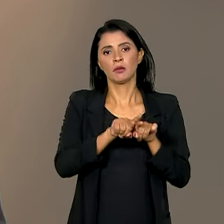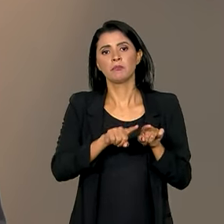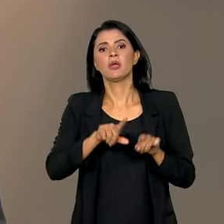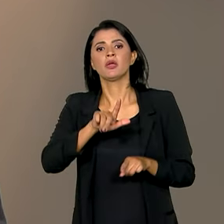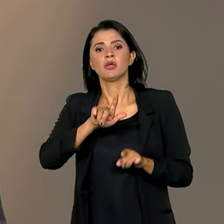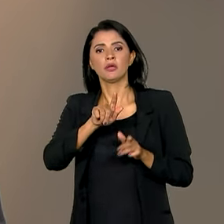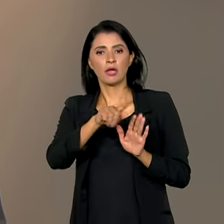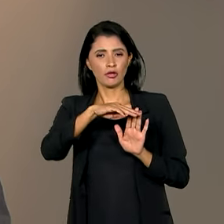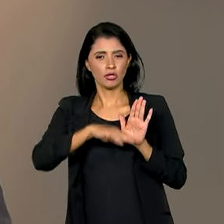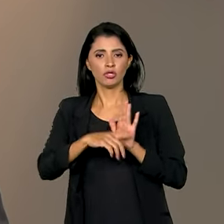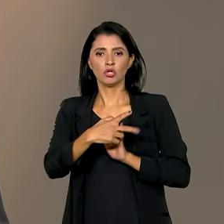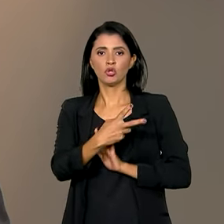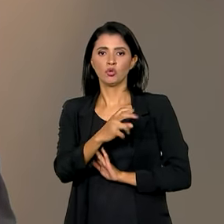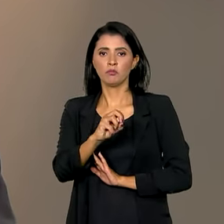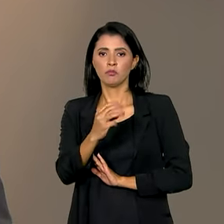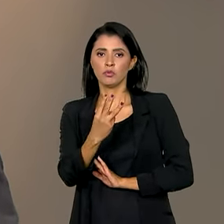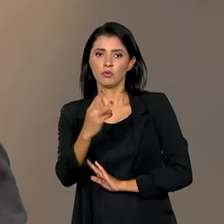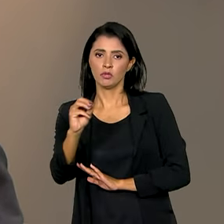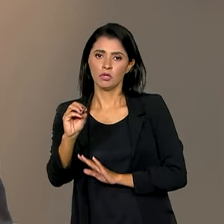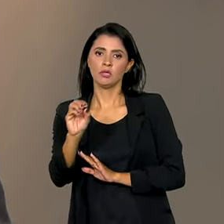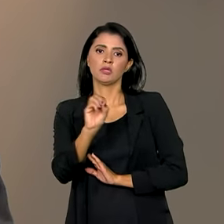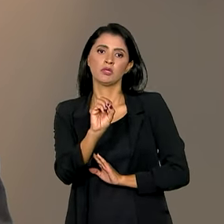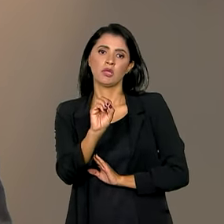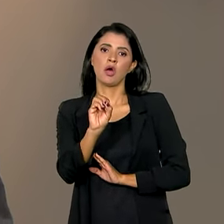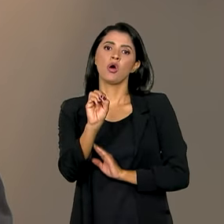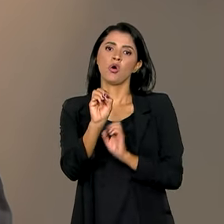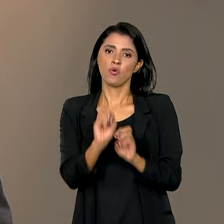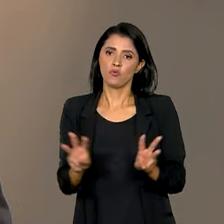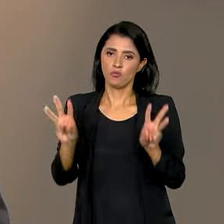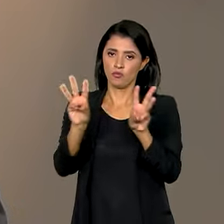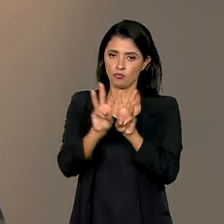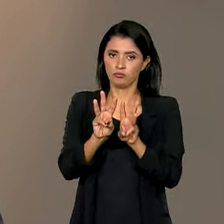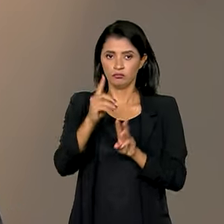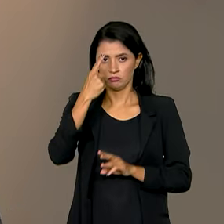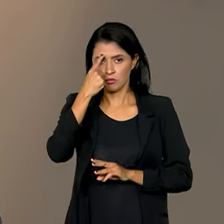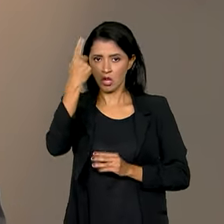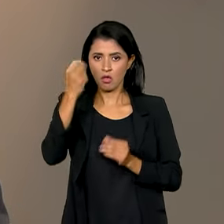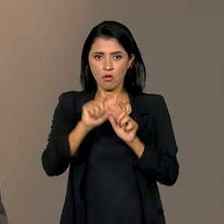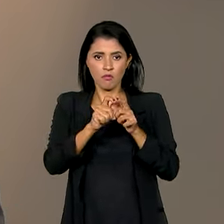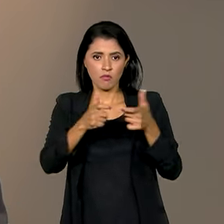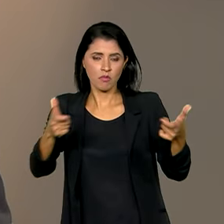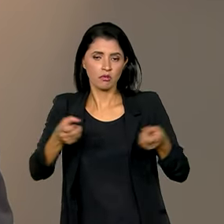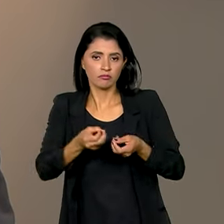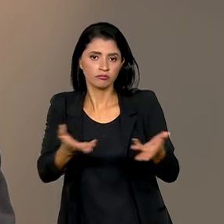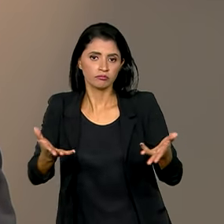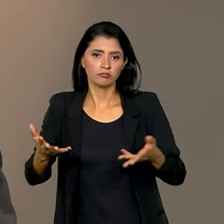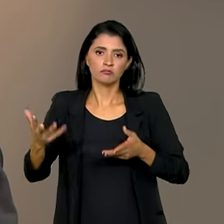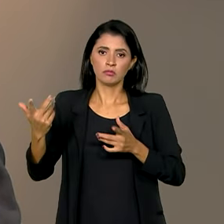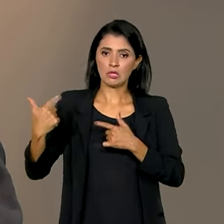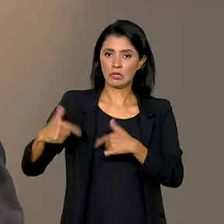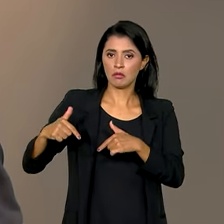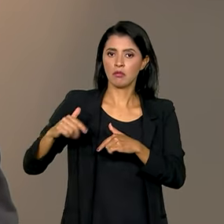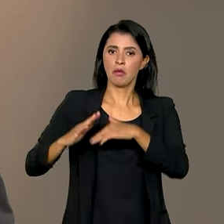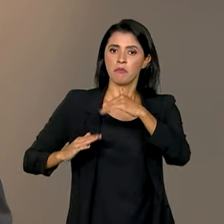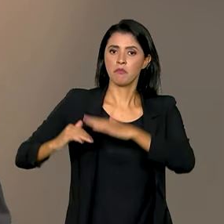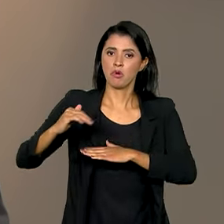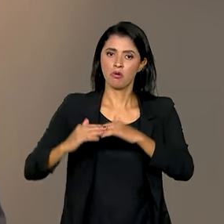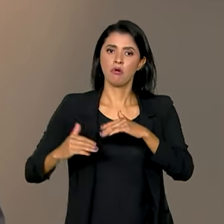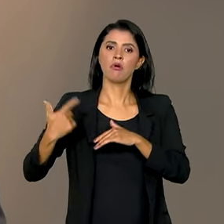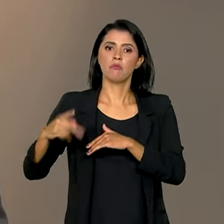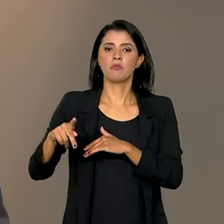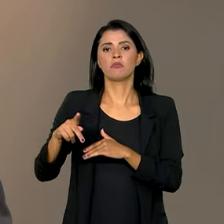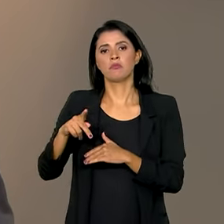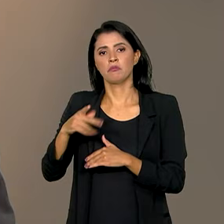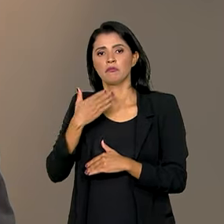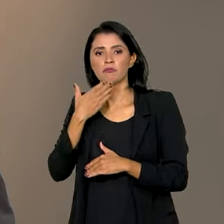Agenda 2030 da Organização das Nações Unidas. A ideia é ampliar a oferta de qualificação social e profissional para